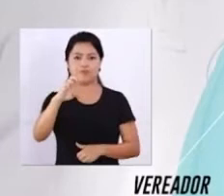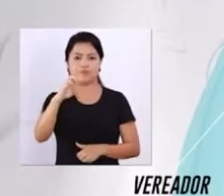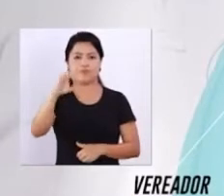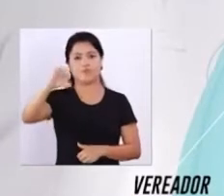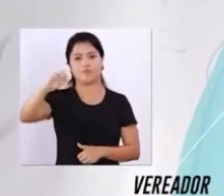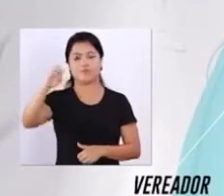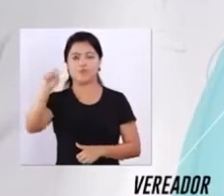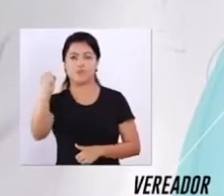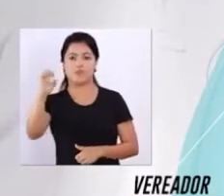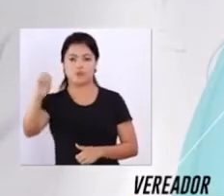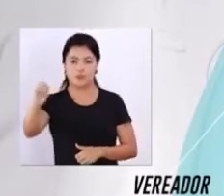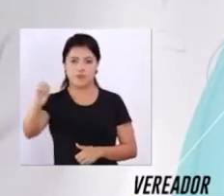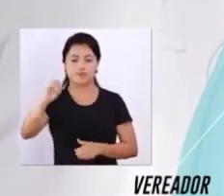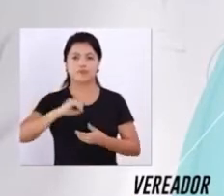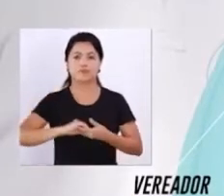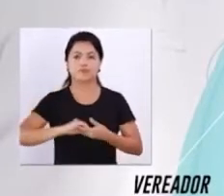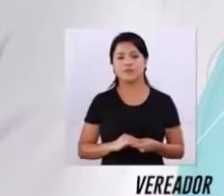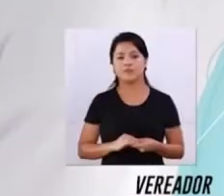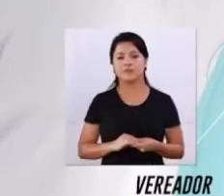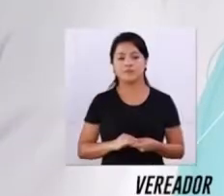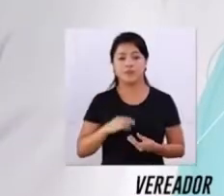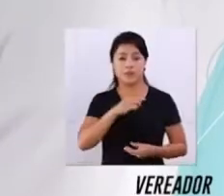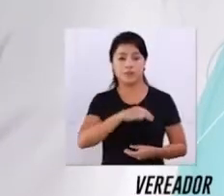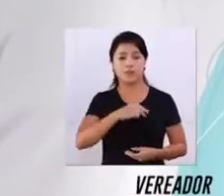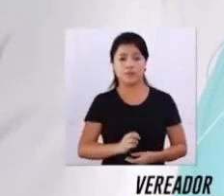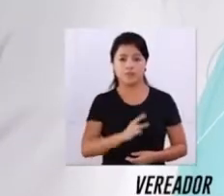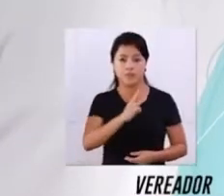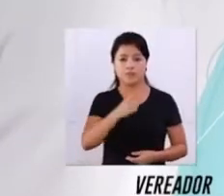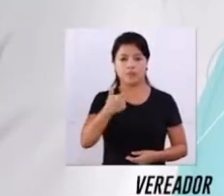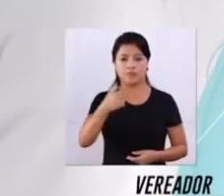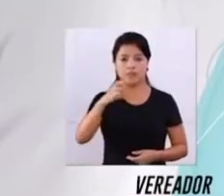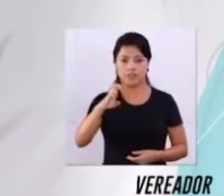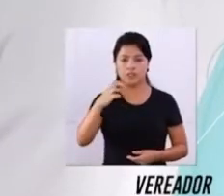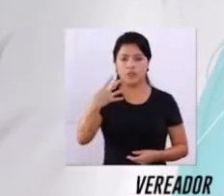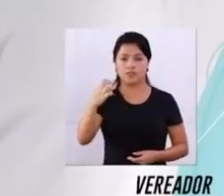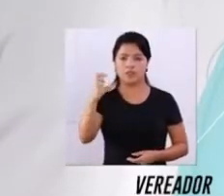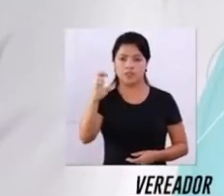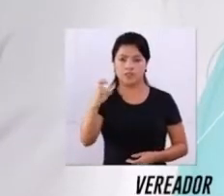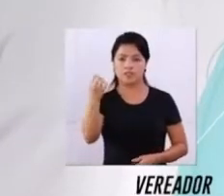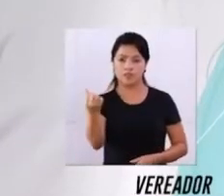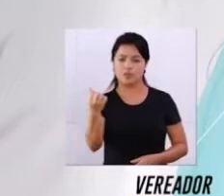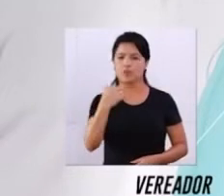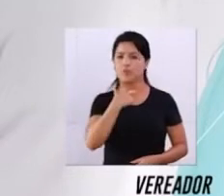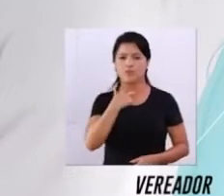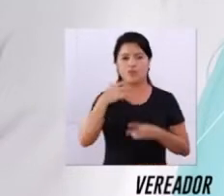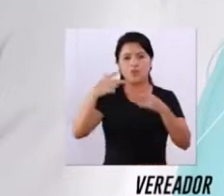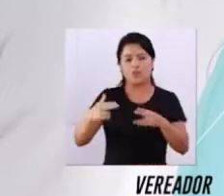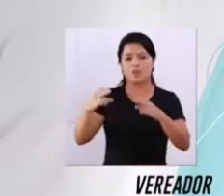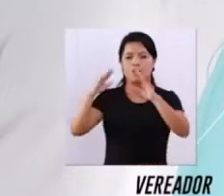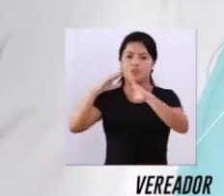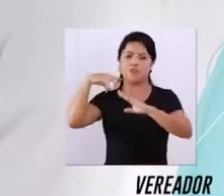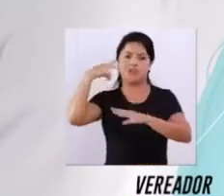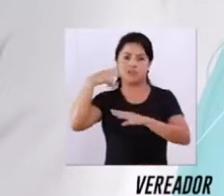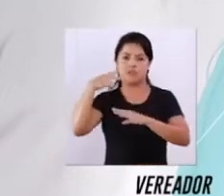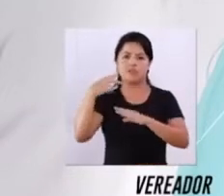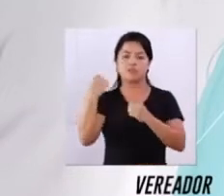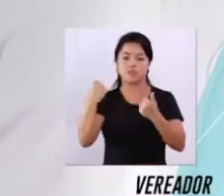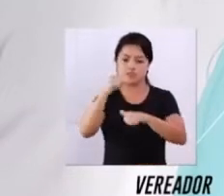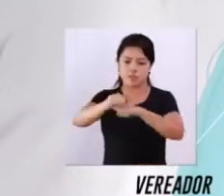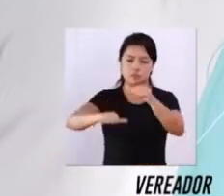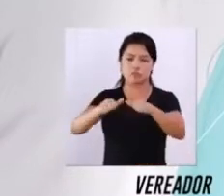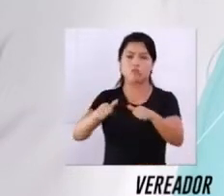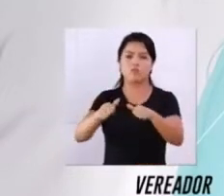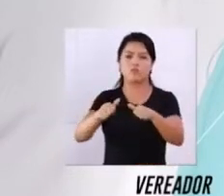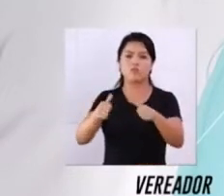Farias, 25-980. Missionário Wagner, 25-45-6. Não podemos continuar com uma Câmara Municipal?